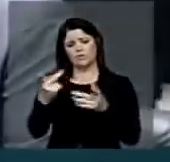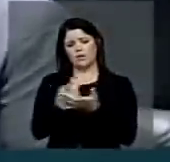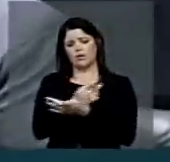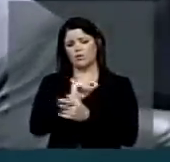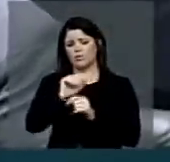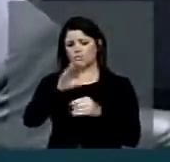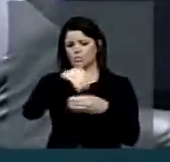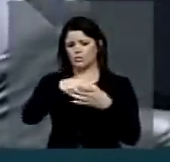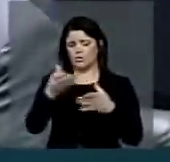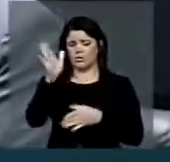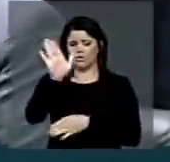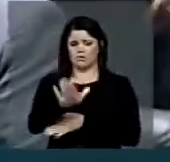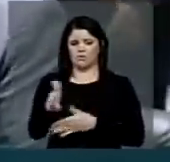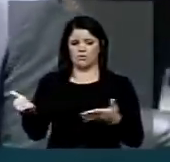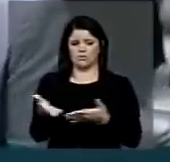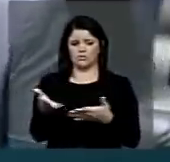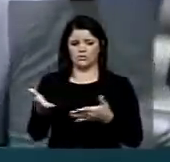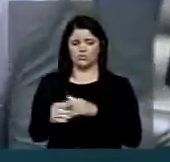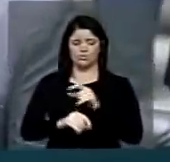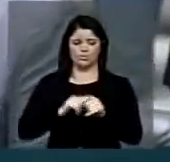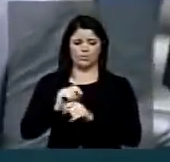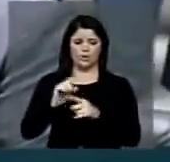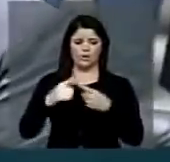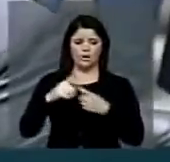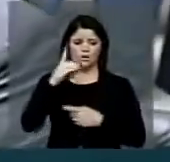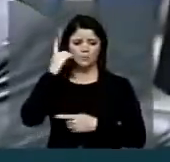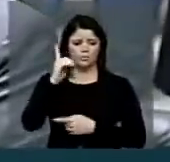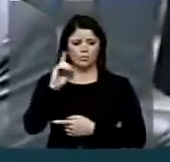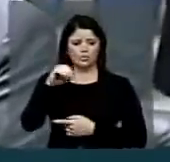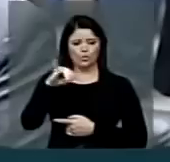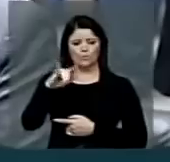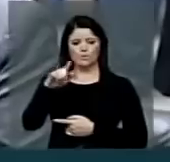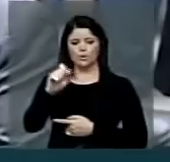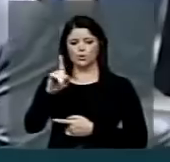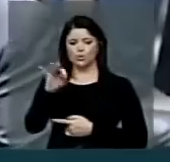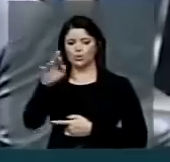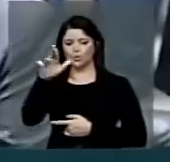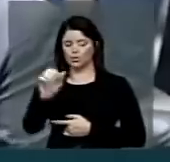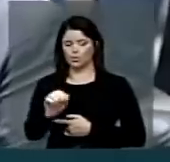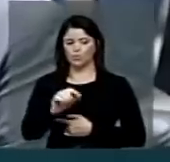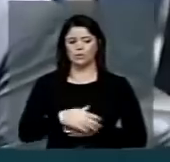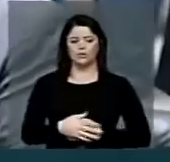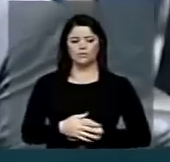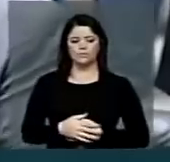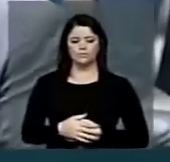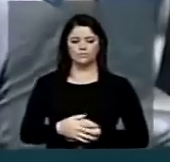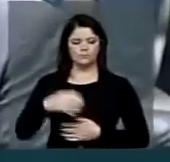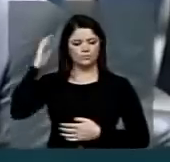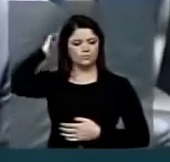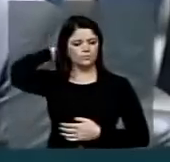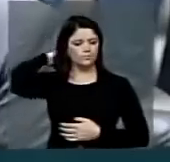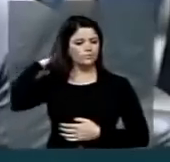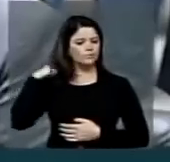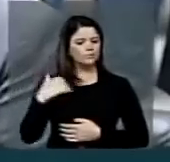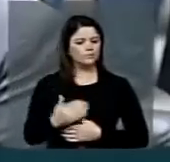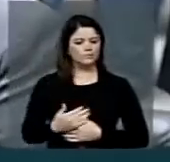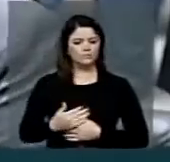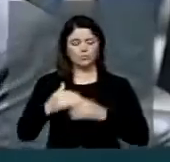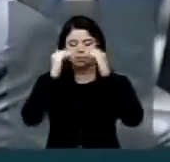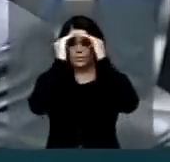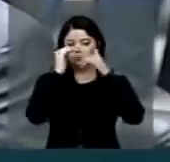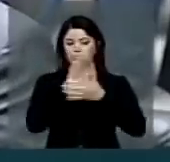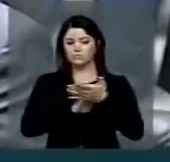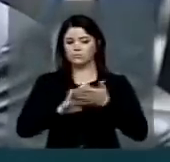hoje à tarde, quando o deputado Domingos Dutra não cumpriu o regimento da casa,